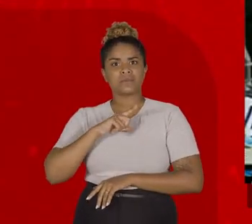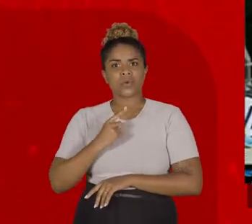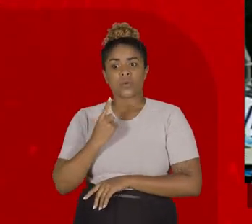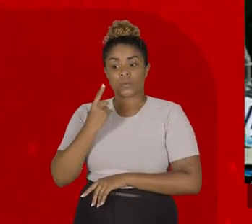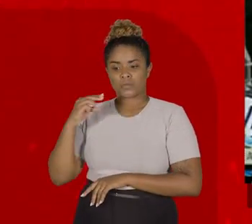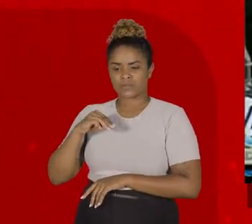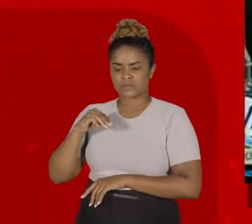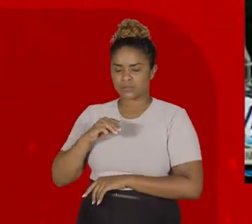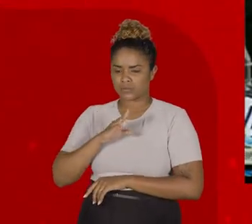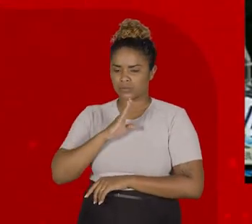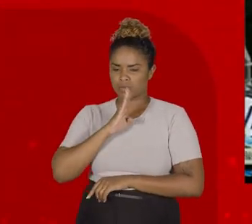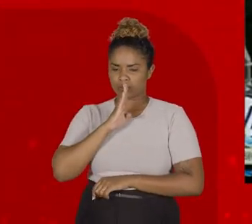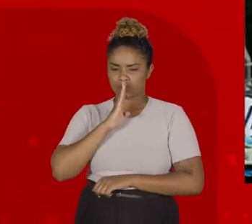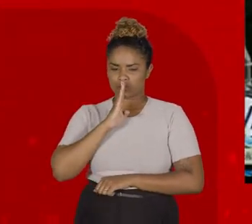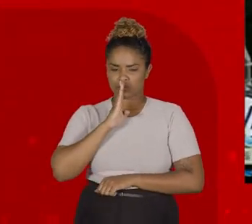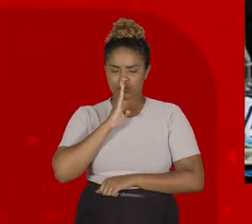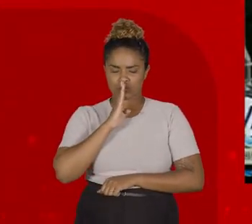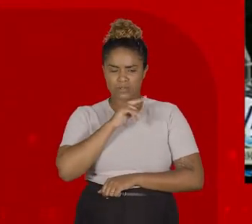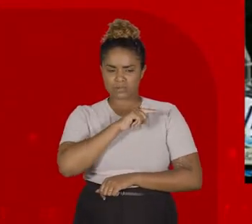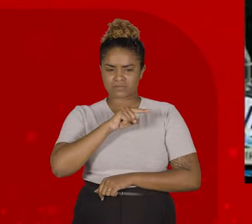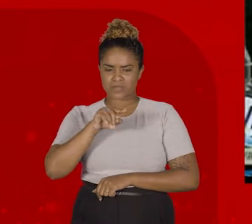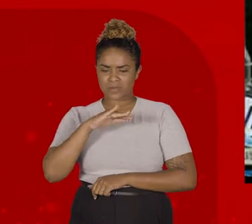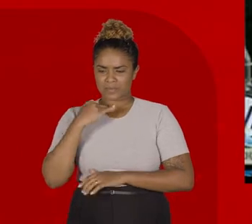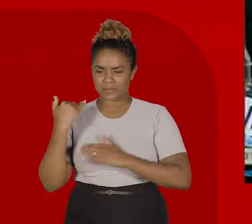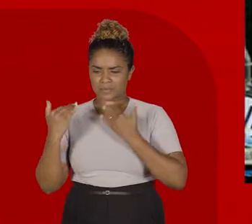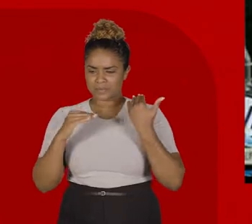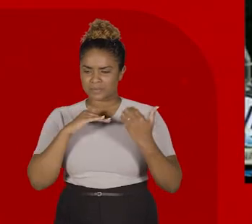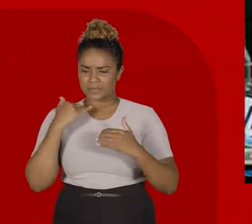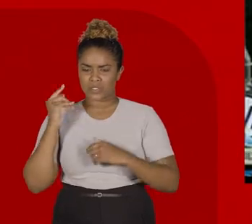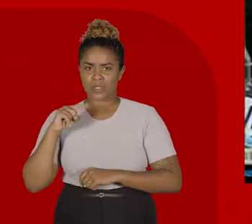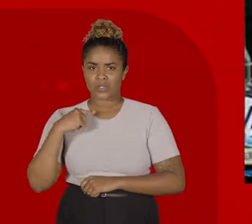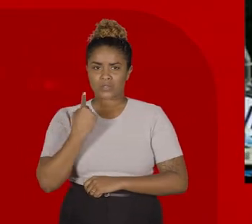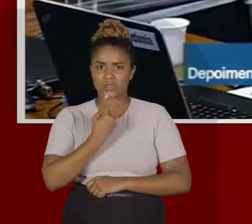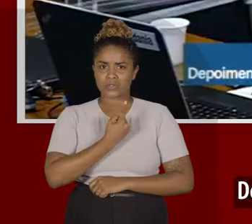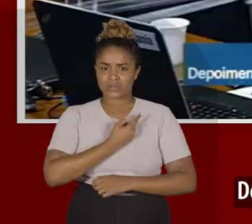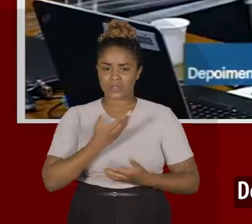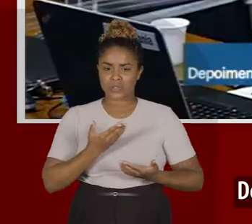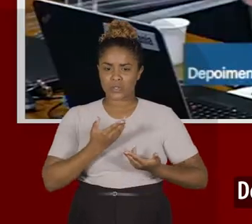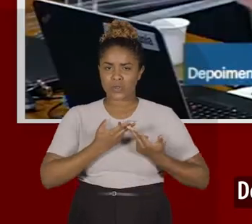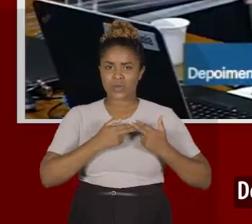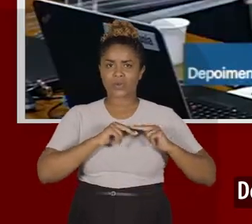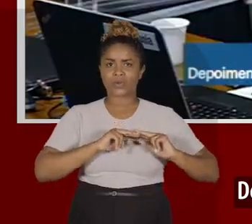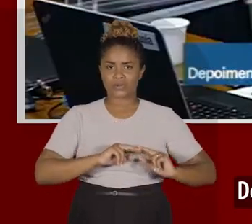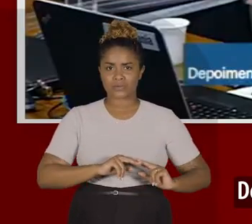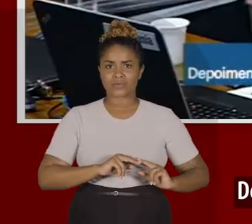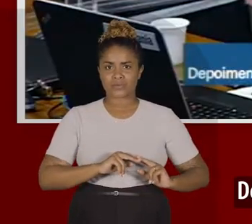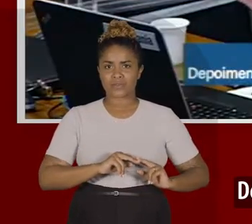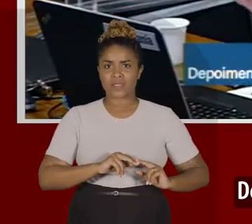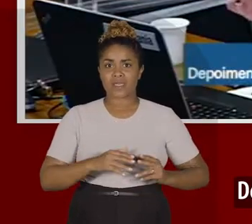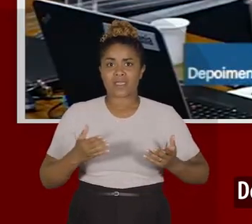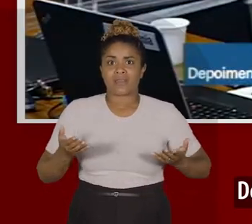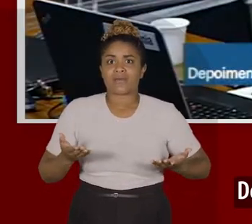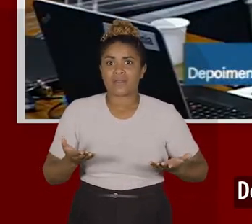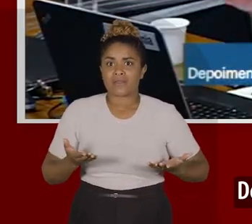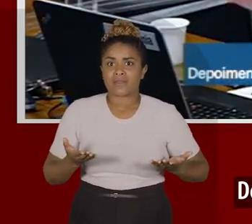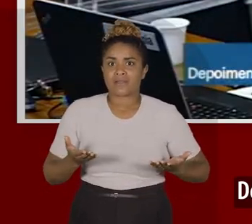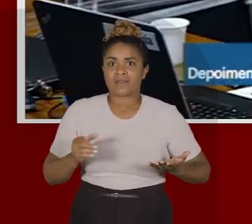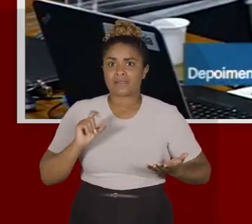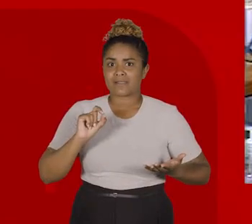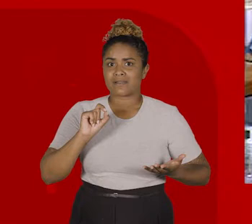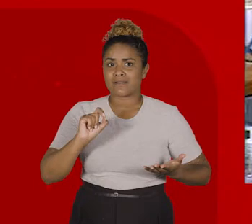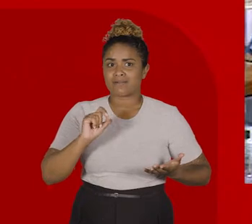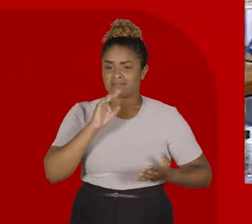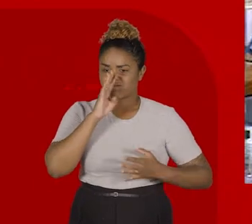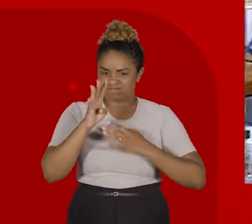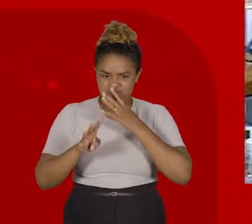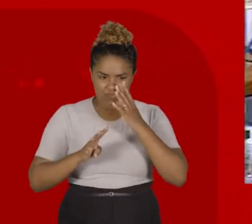em homenagem a todas as vidas perdidas. Nós estamos de luto. Denunciou o esquema de propinas do governo Bolsonaro.